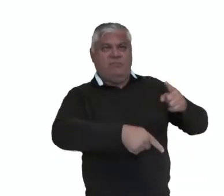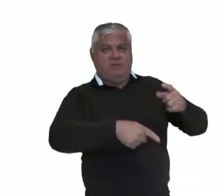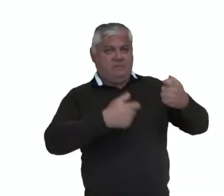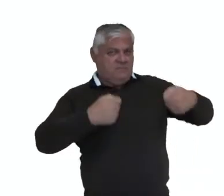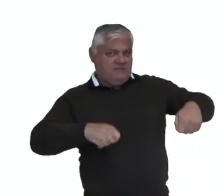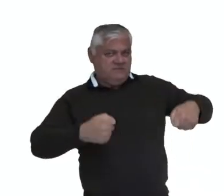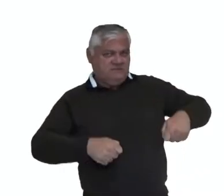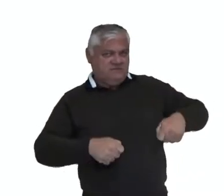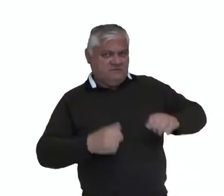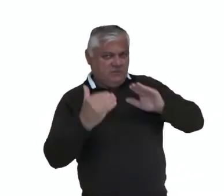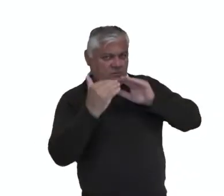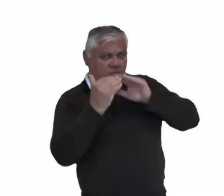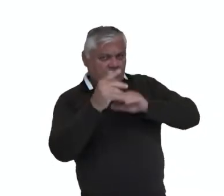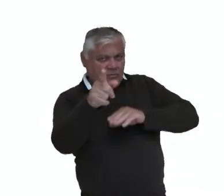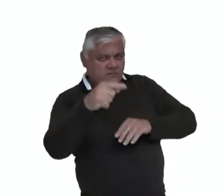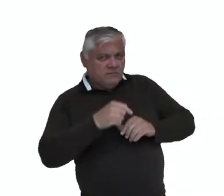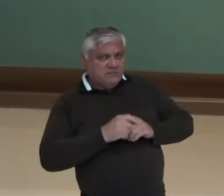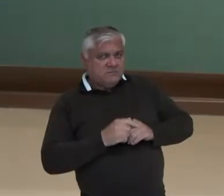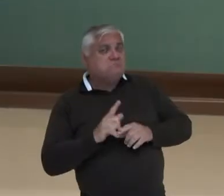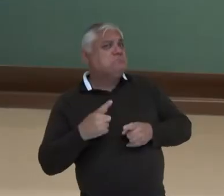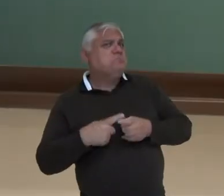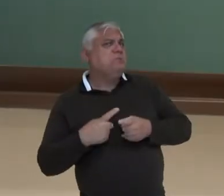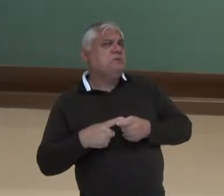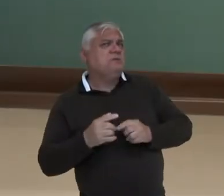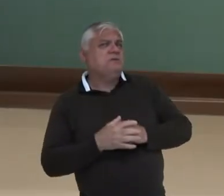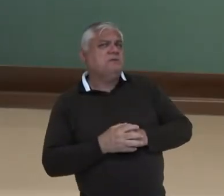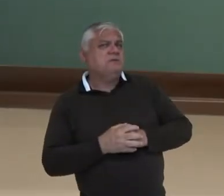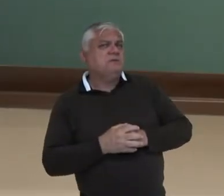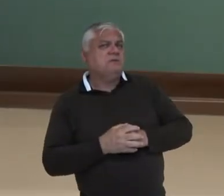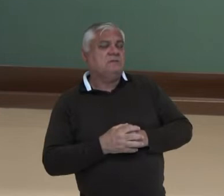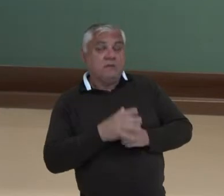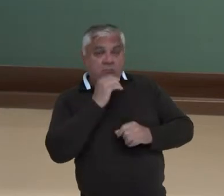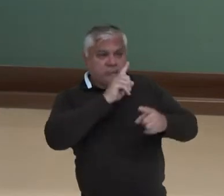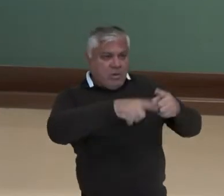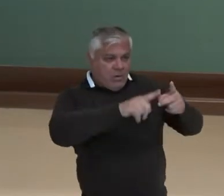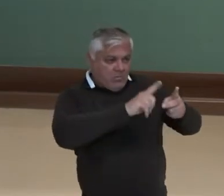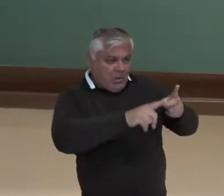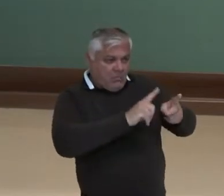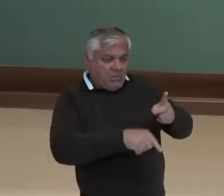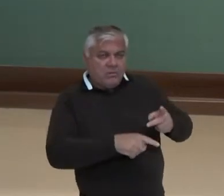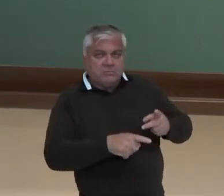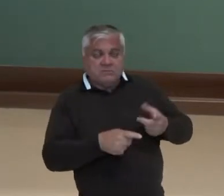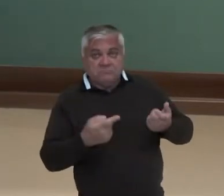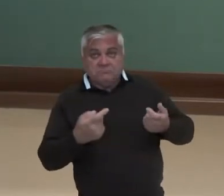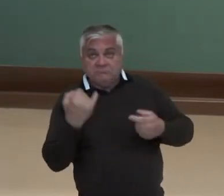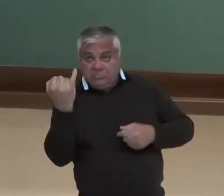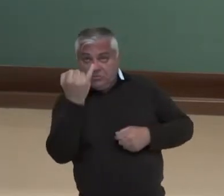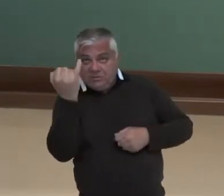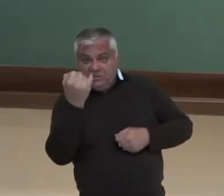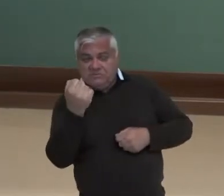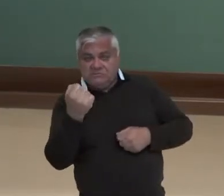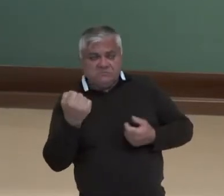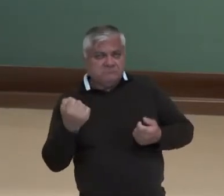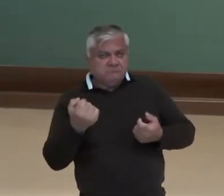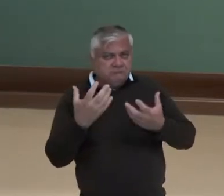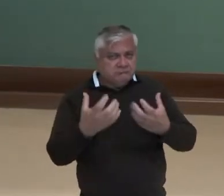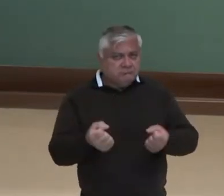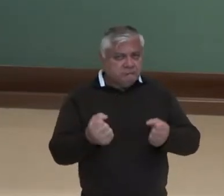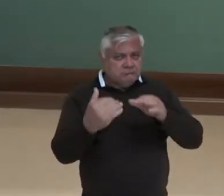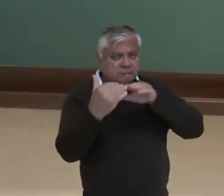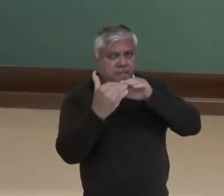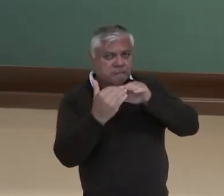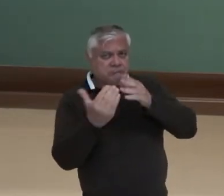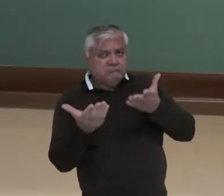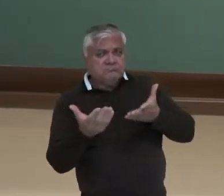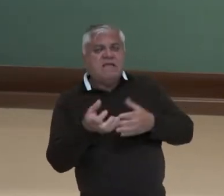necessárias? Por quê? Por que nós devemos ter essas proibições? Será que a sociedade funcionaria se tudo fosse